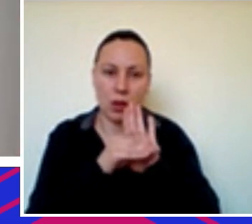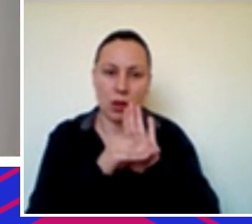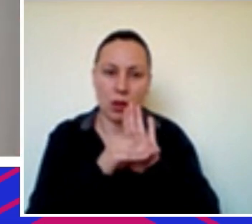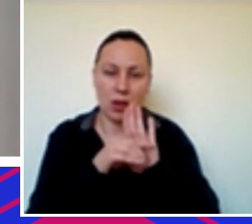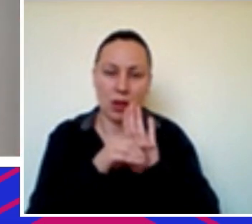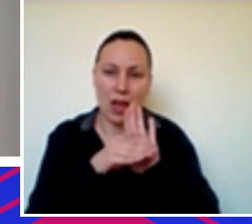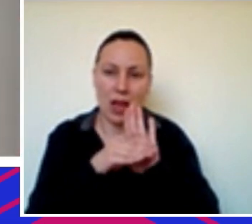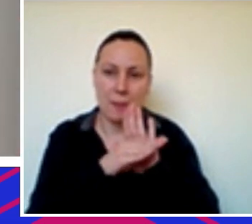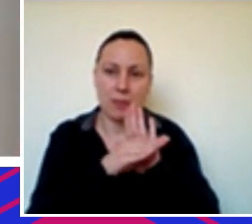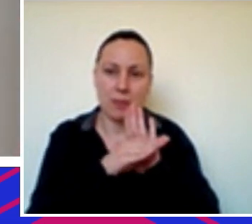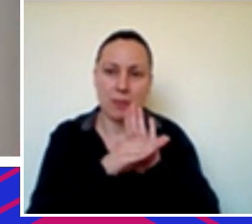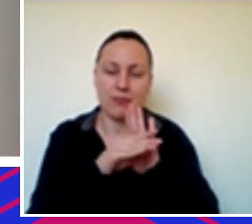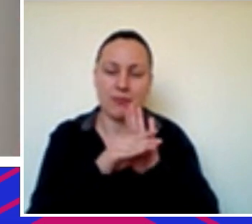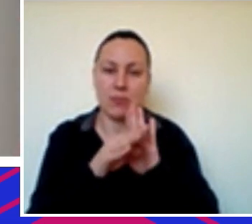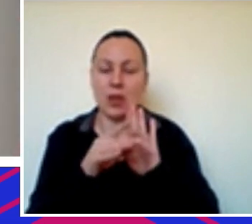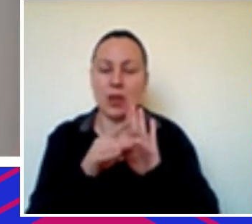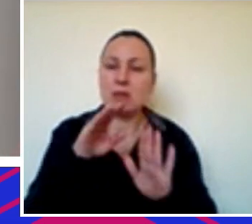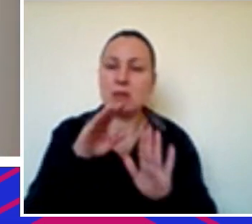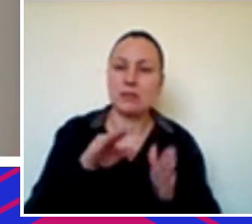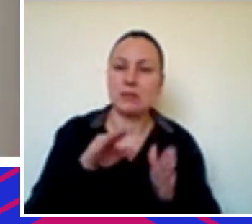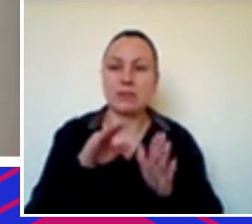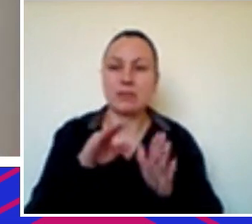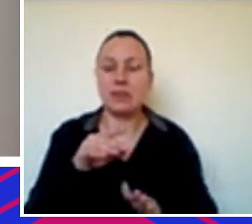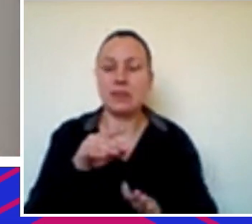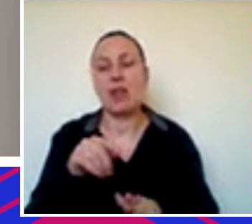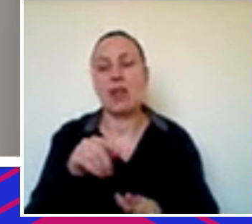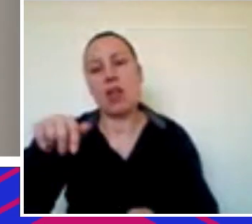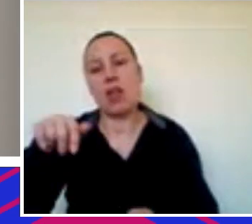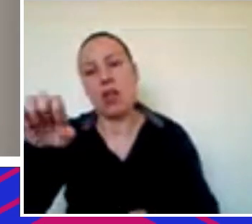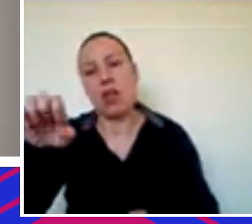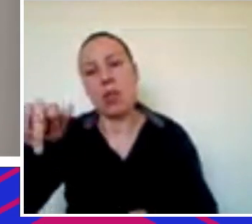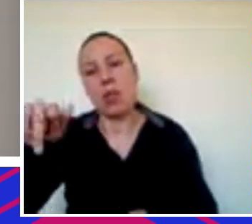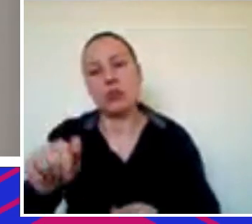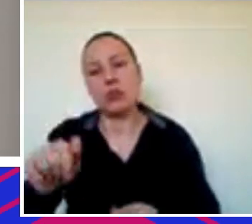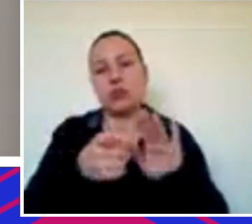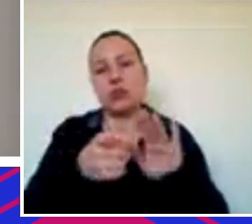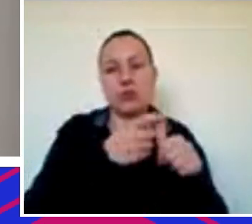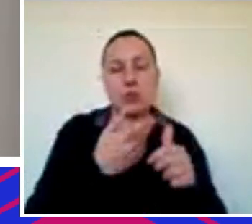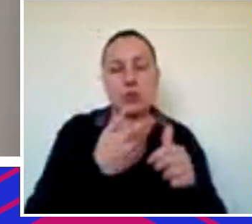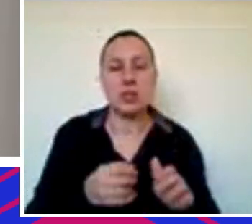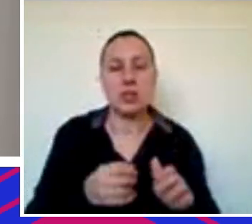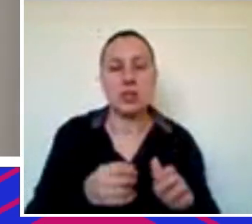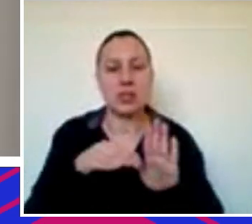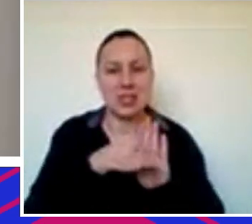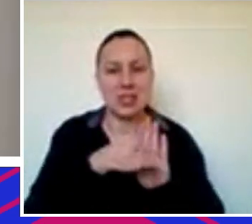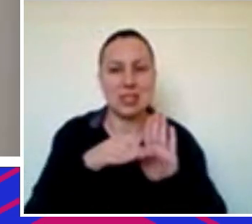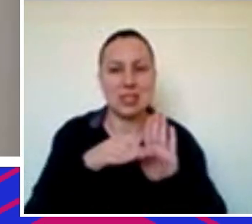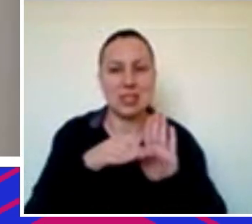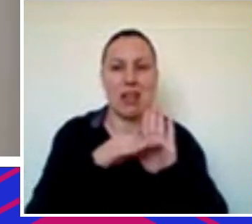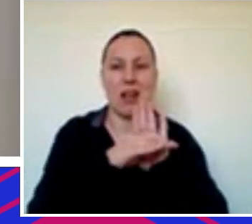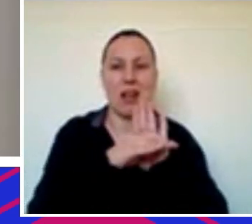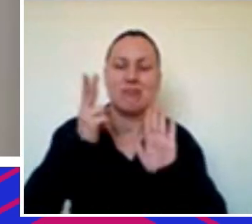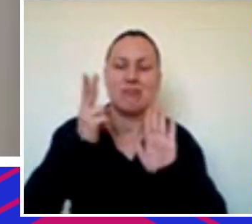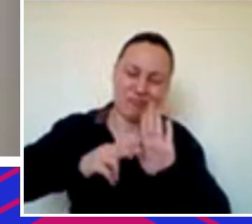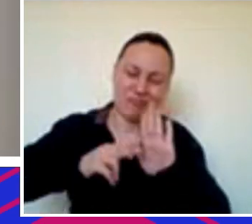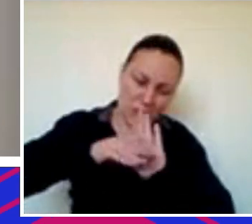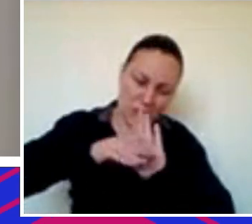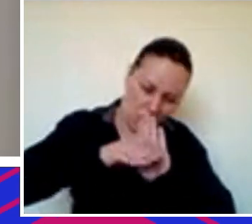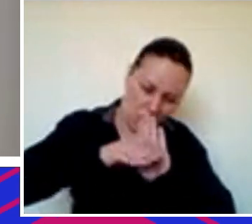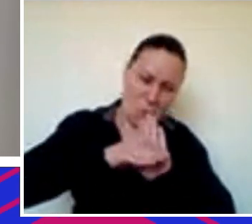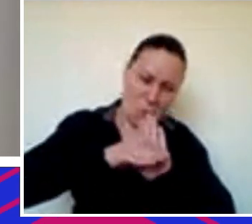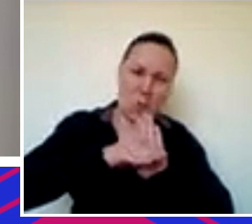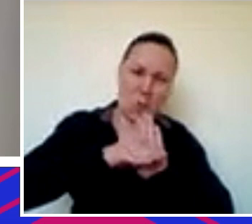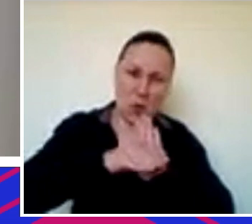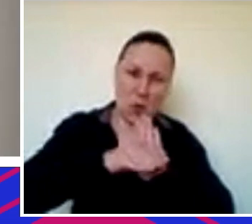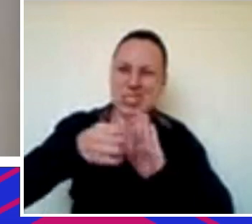equivalente entre o equity e o dívida quando você está nessa curva de inflexão nesse ponto de inflexão muito grande que você fala em